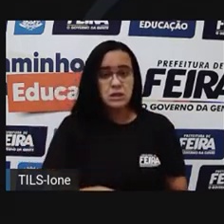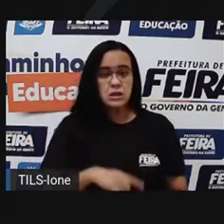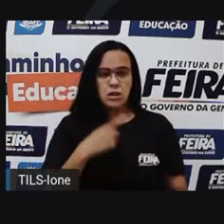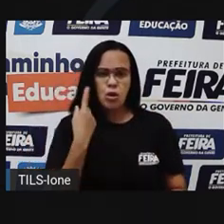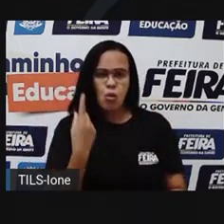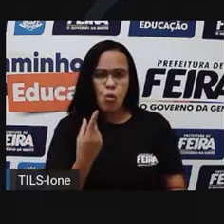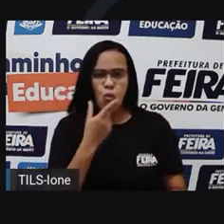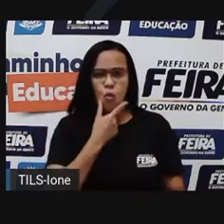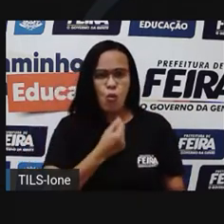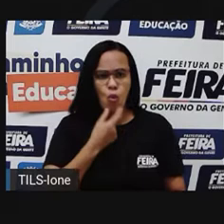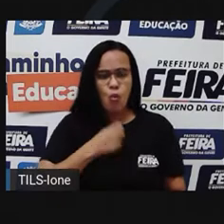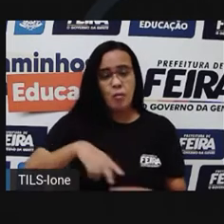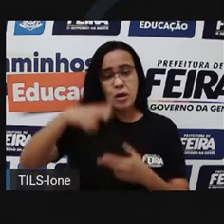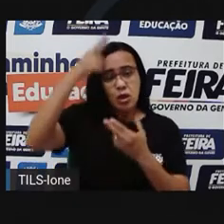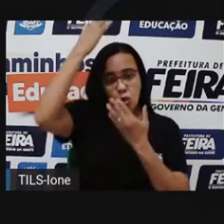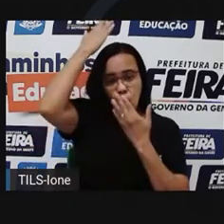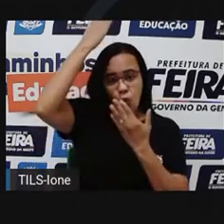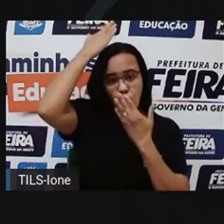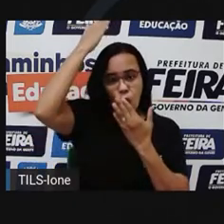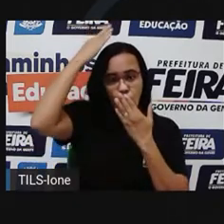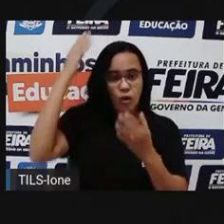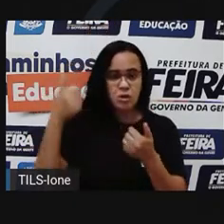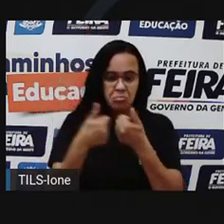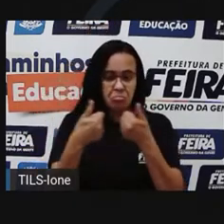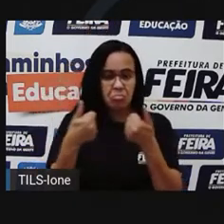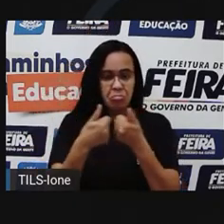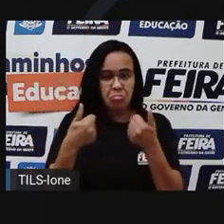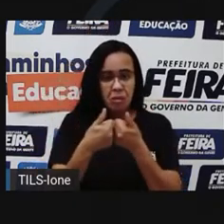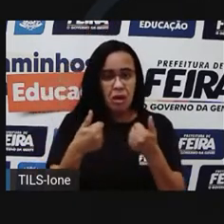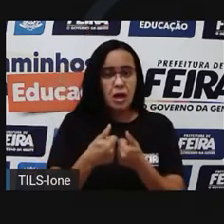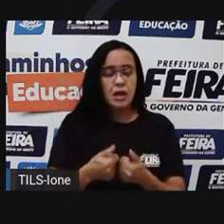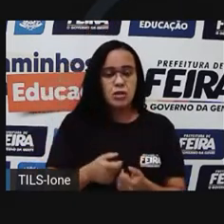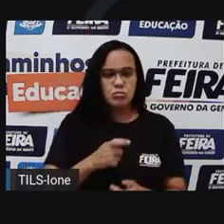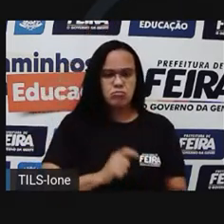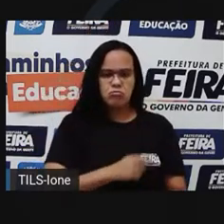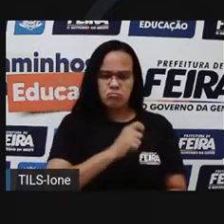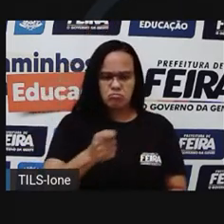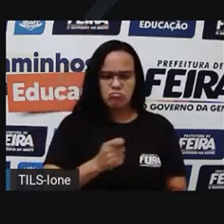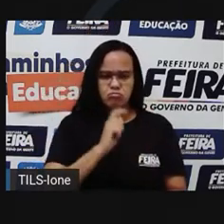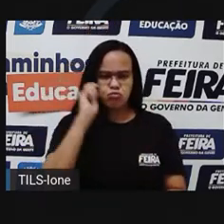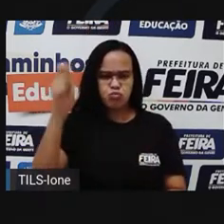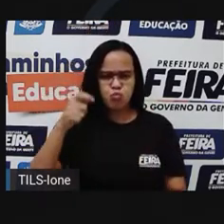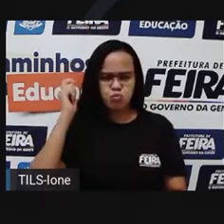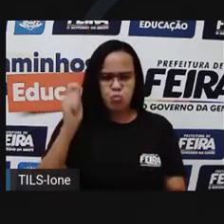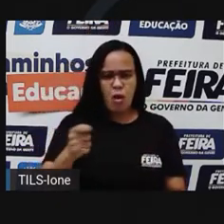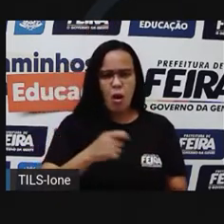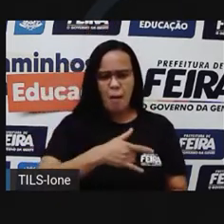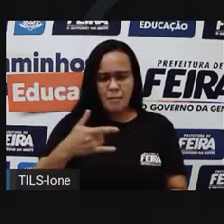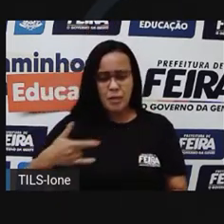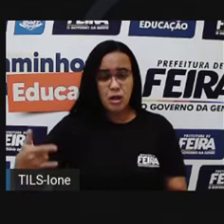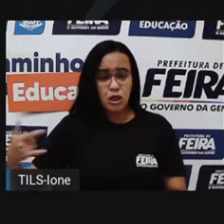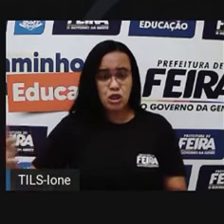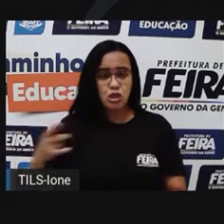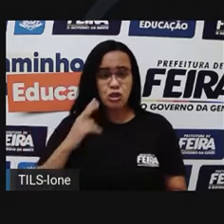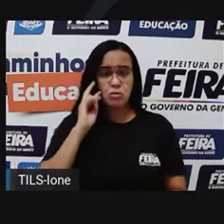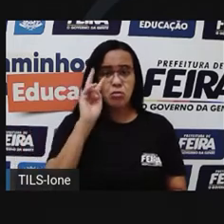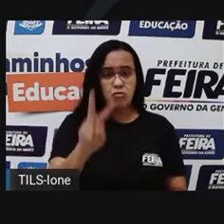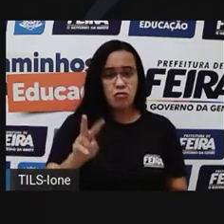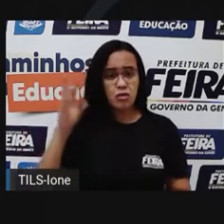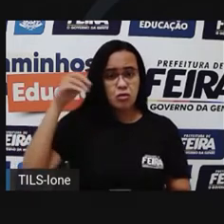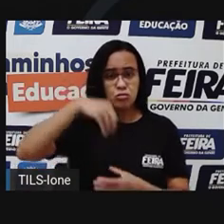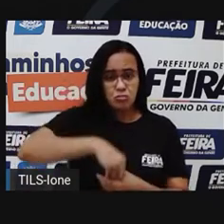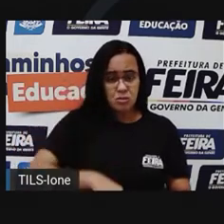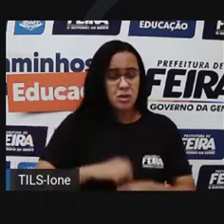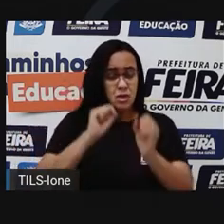voltava para sua aldeia após mais um dia de pesca, quando derrubou o remo de sua canoa nas águas do rio.